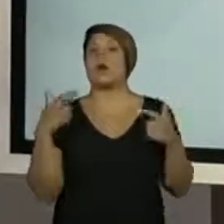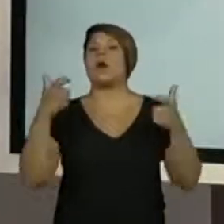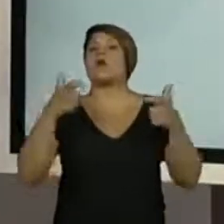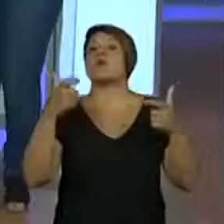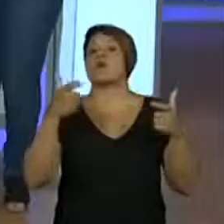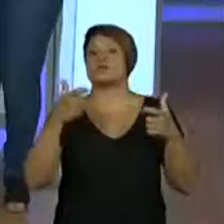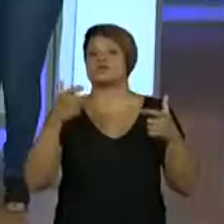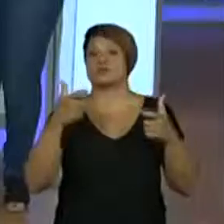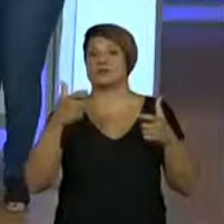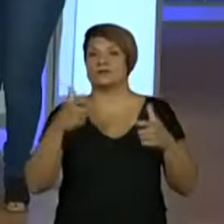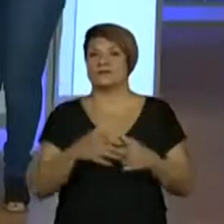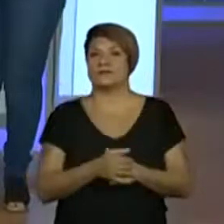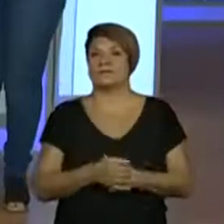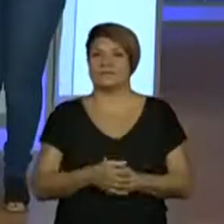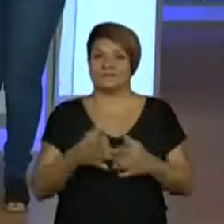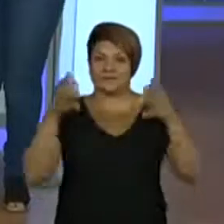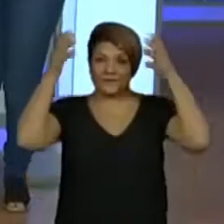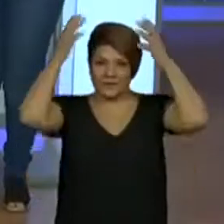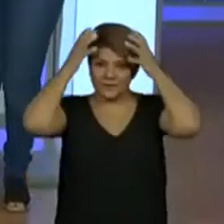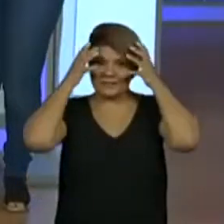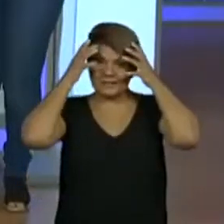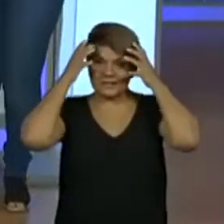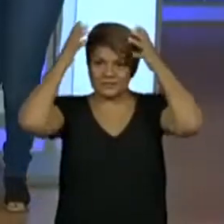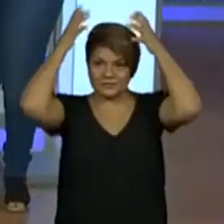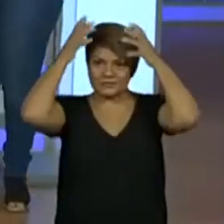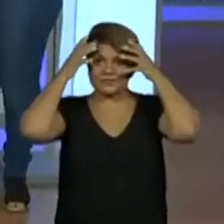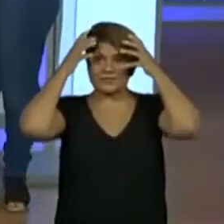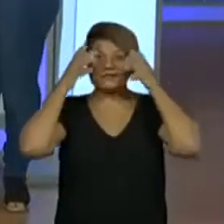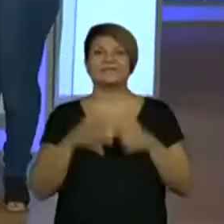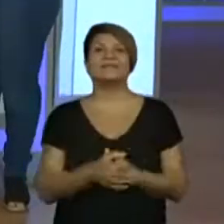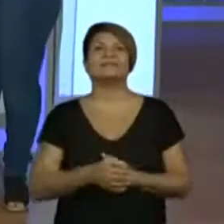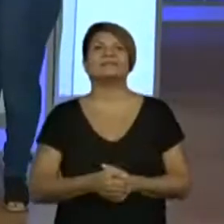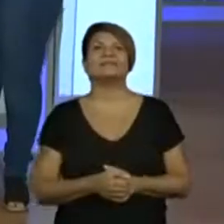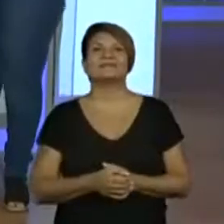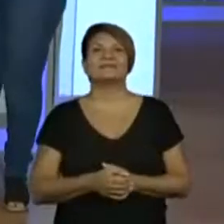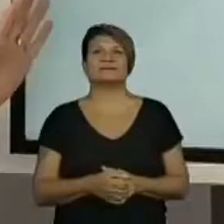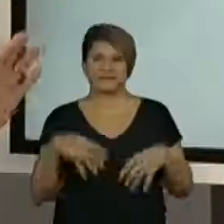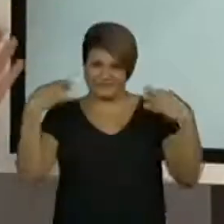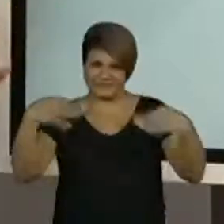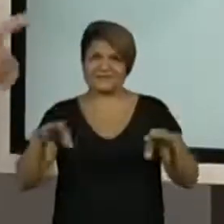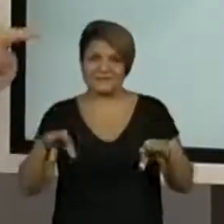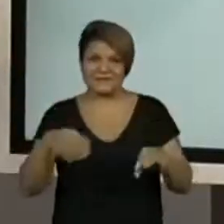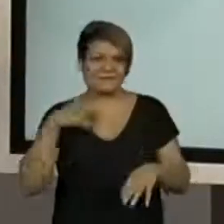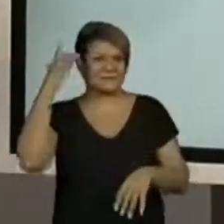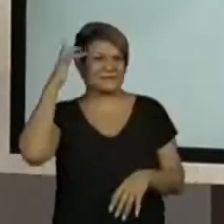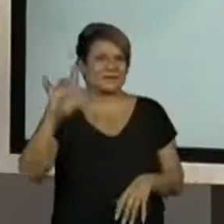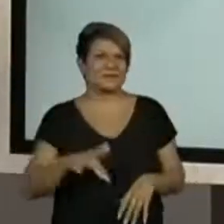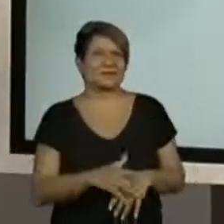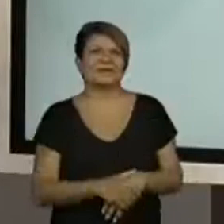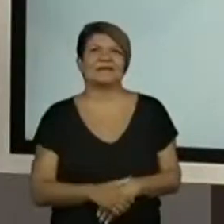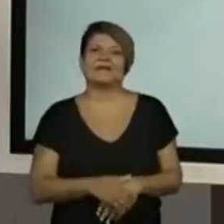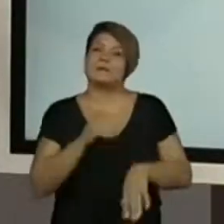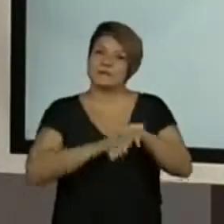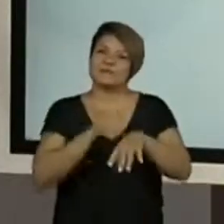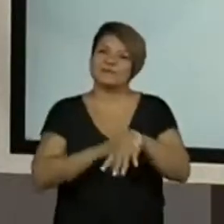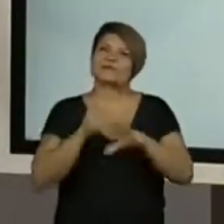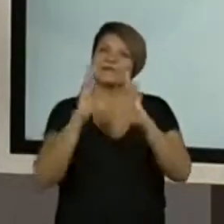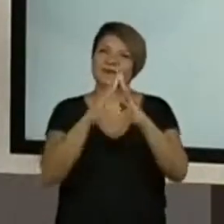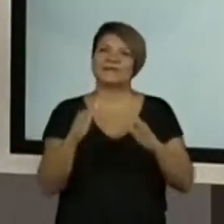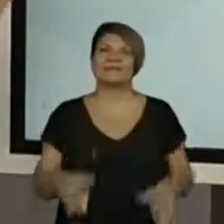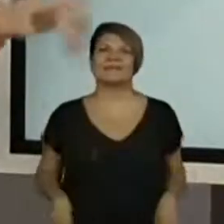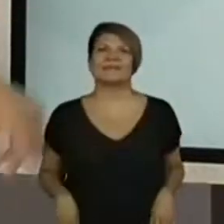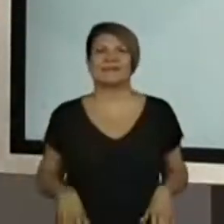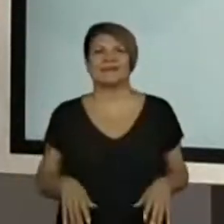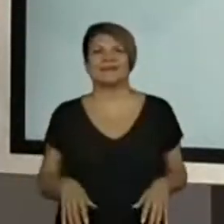a gente vai conferir se você está acertando. Capacete. Capacete. Acertei? Não sei. Ai, ai, ai. É para eles fazerem lá em casa. Ah, eu não